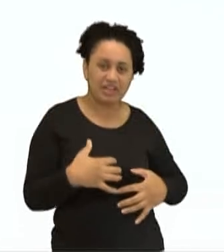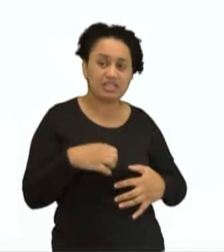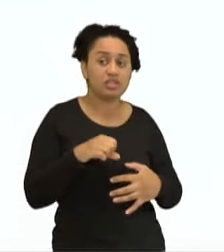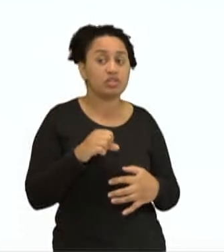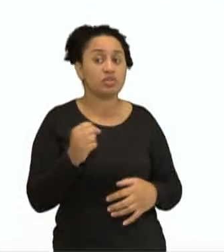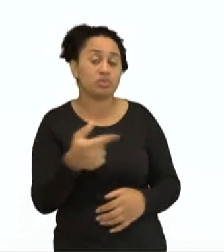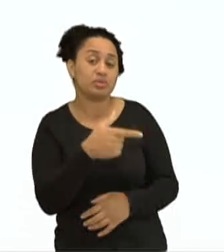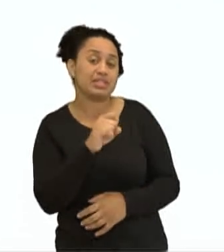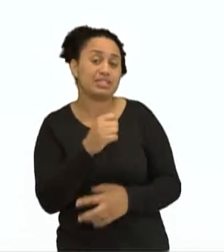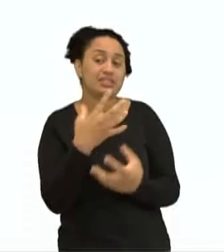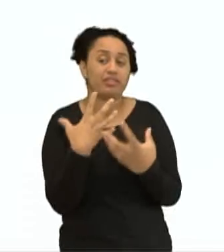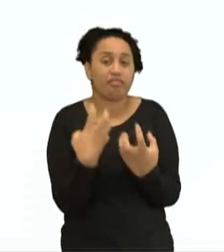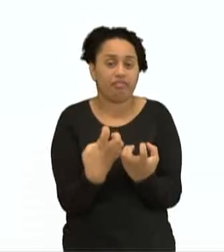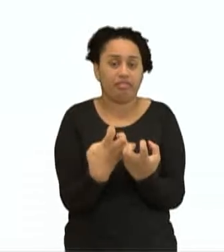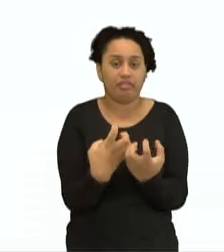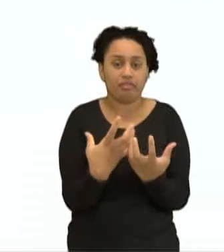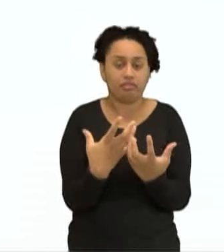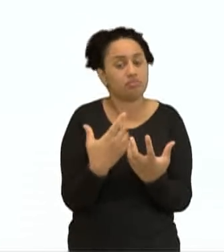sem estar úmida.